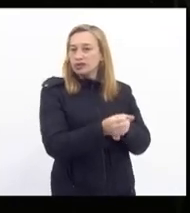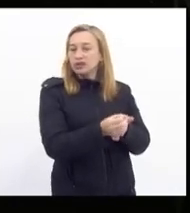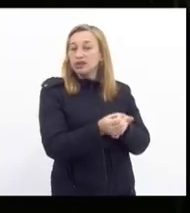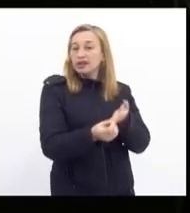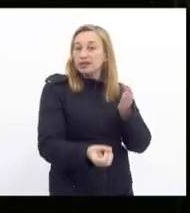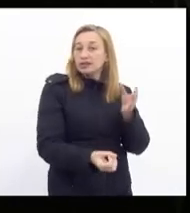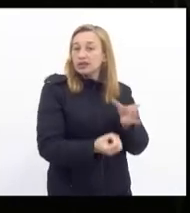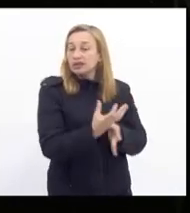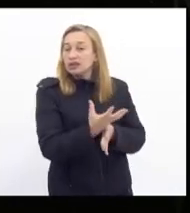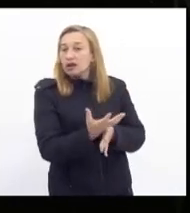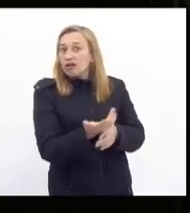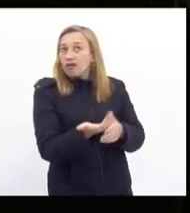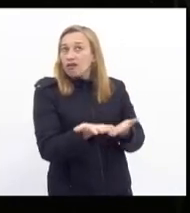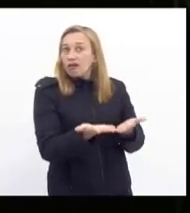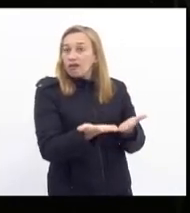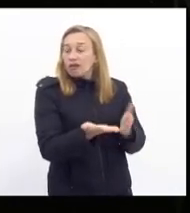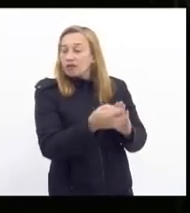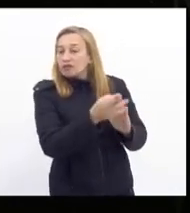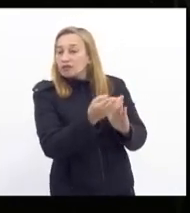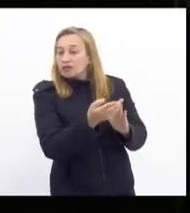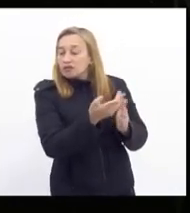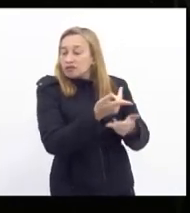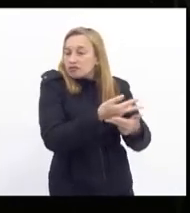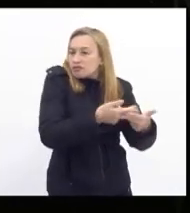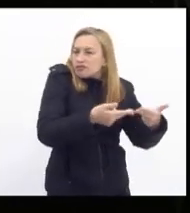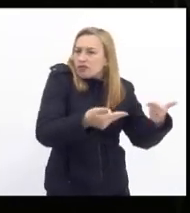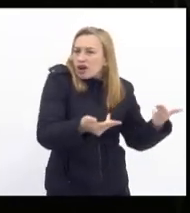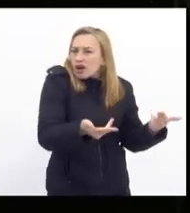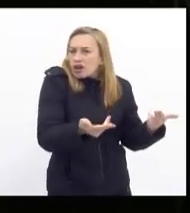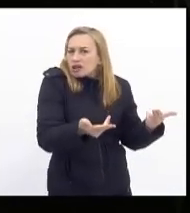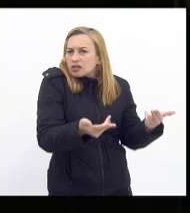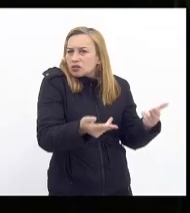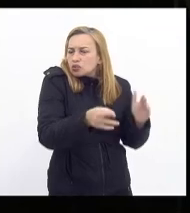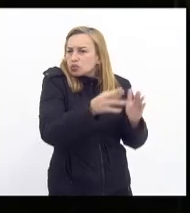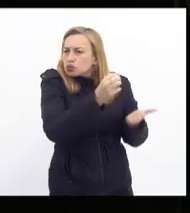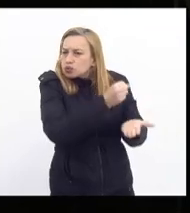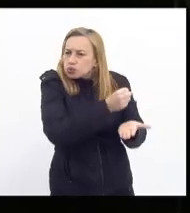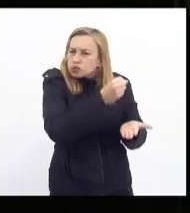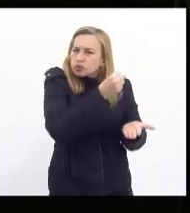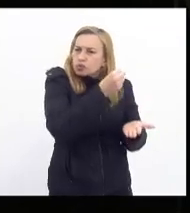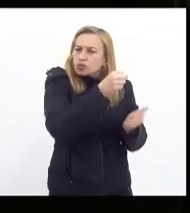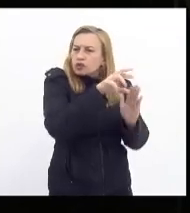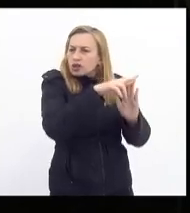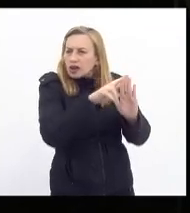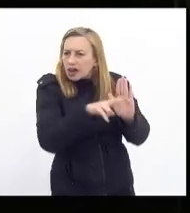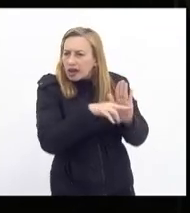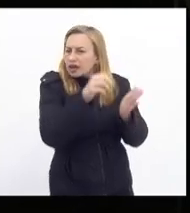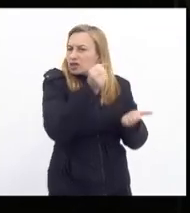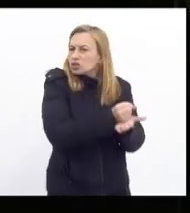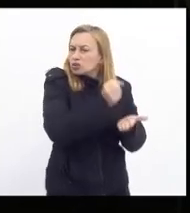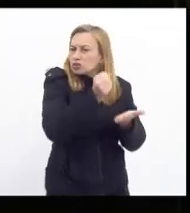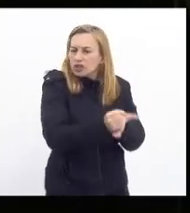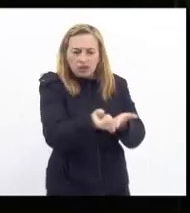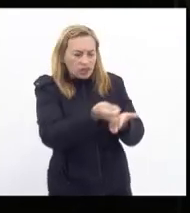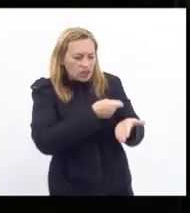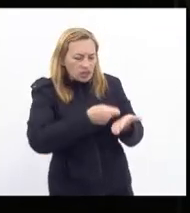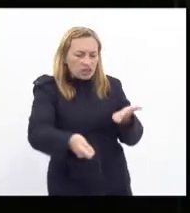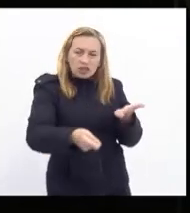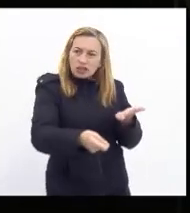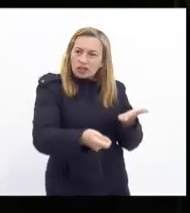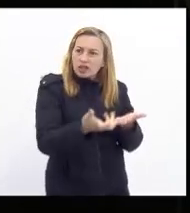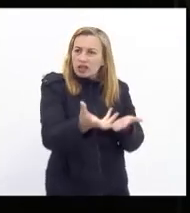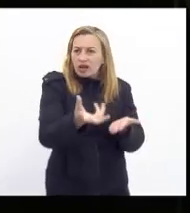realiza por conta de um contrato que é assinado entre quem concede e quem